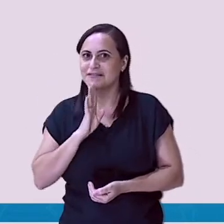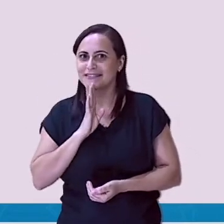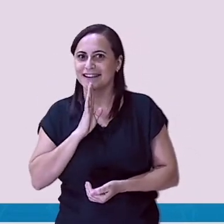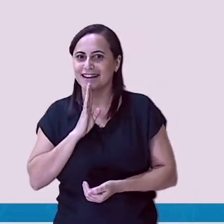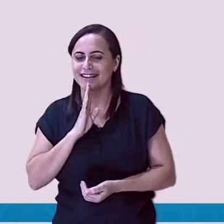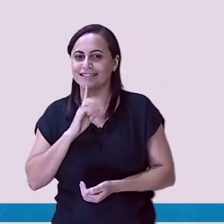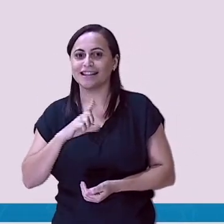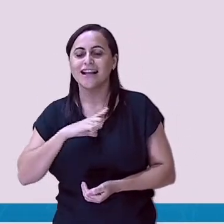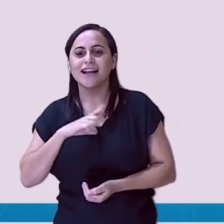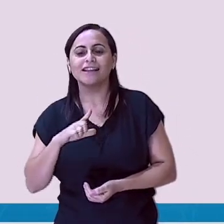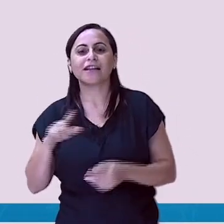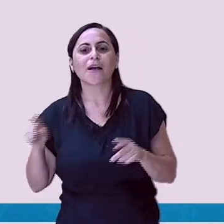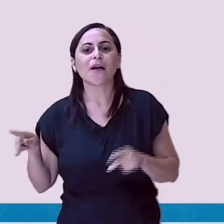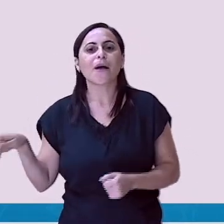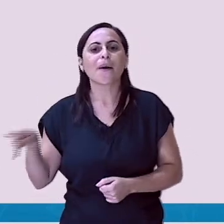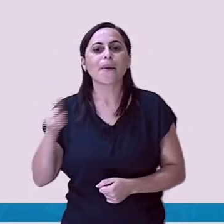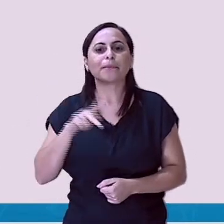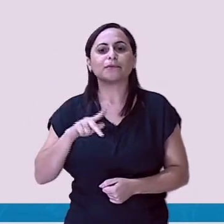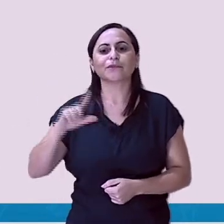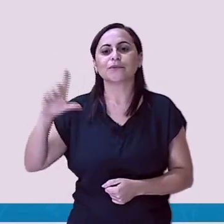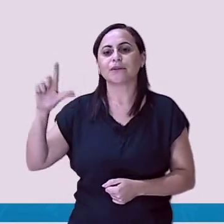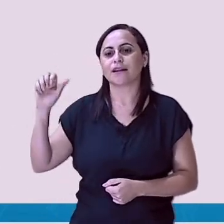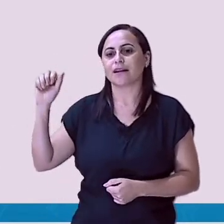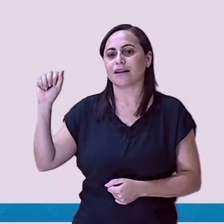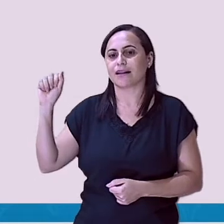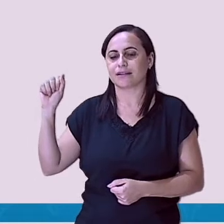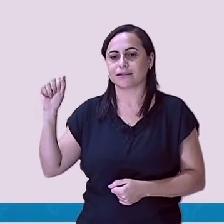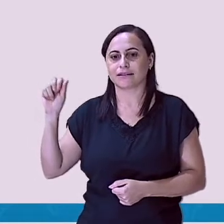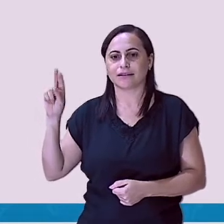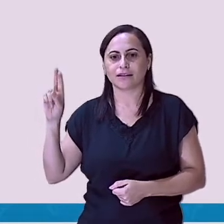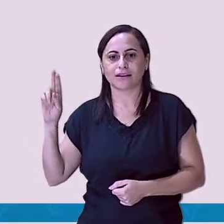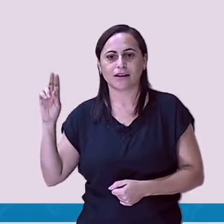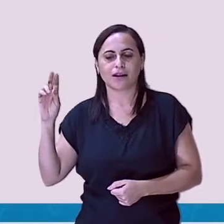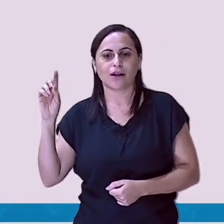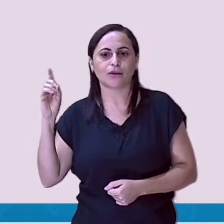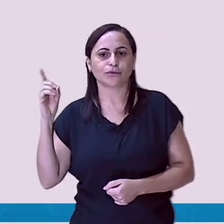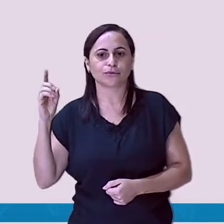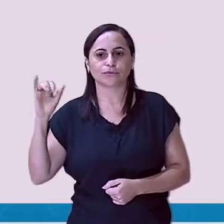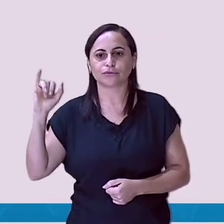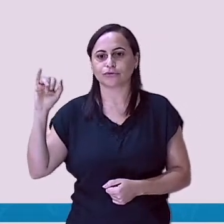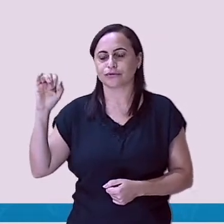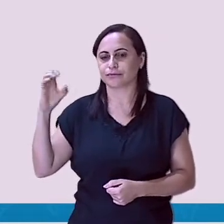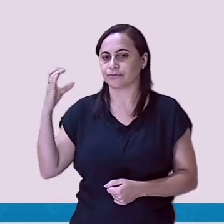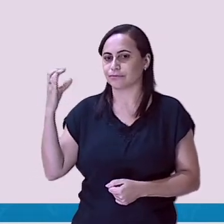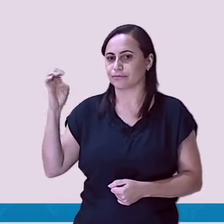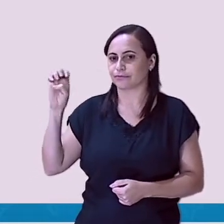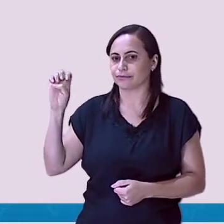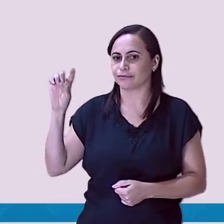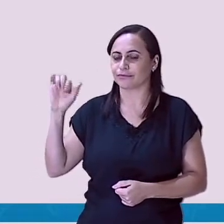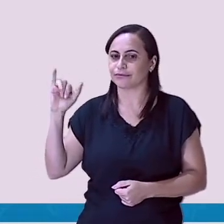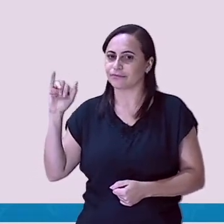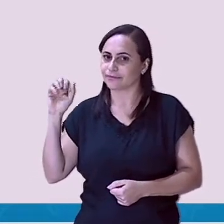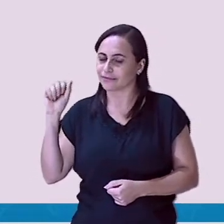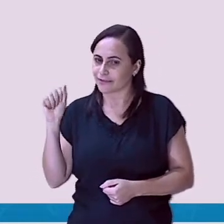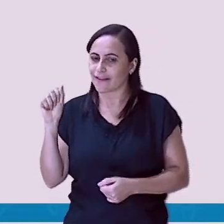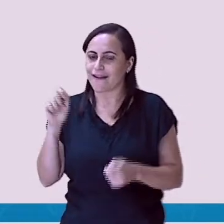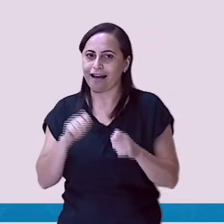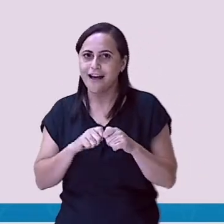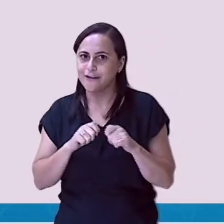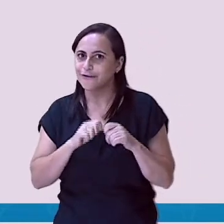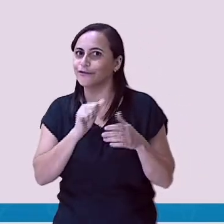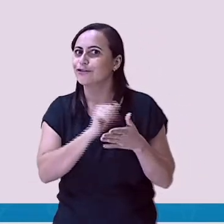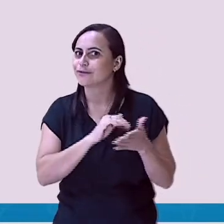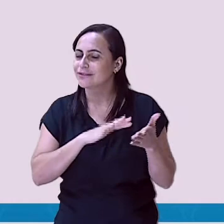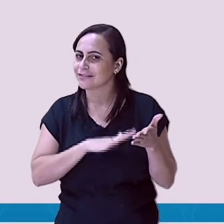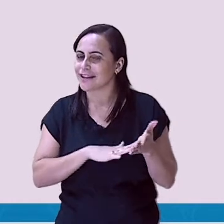Tem a professora Laodicea. Inclusive, a professora Laodicea fez esse planejamento lindo para vocês.